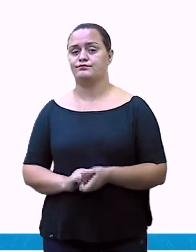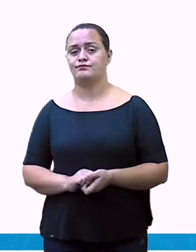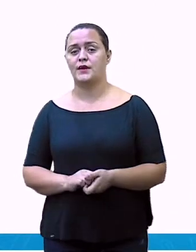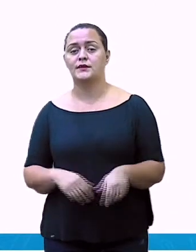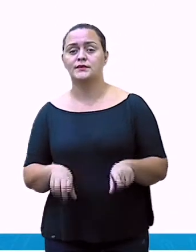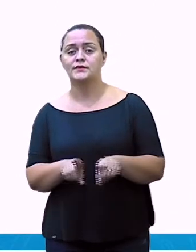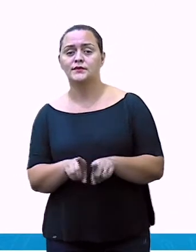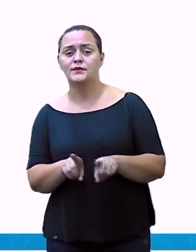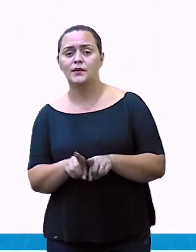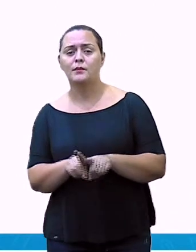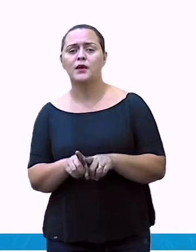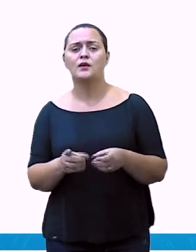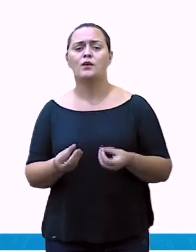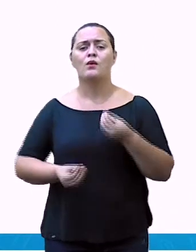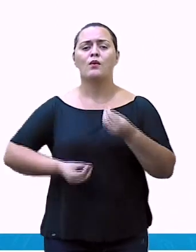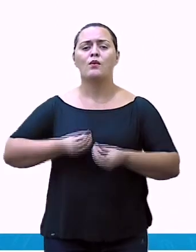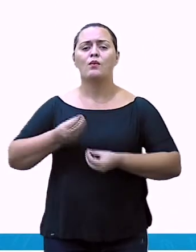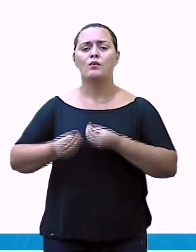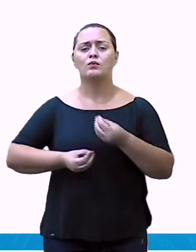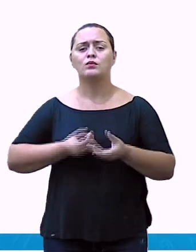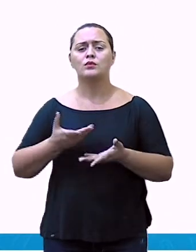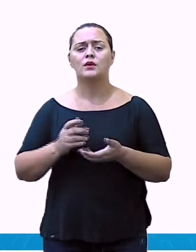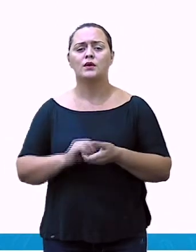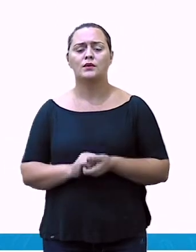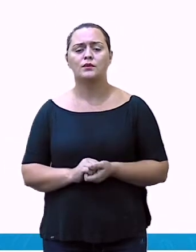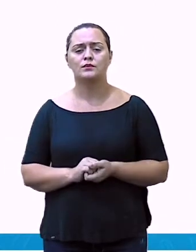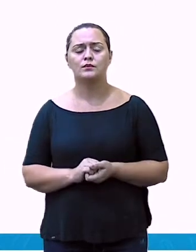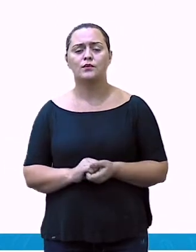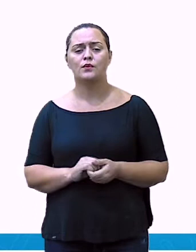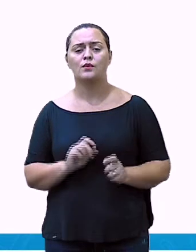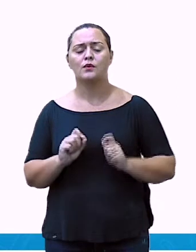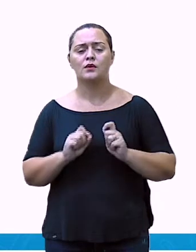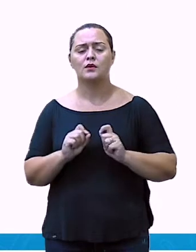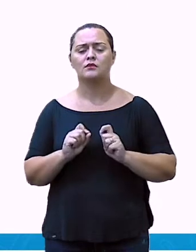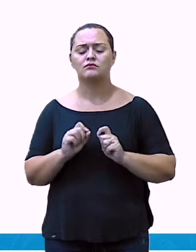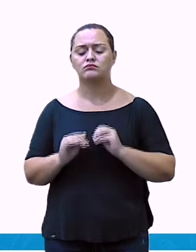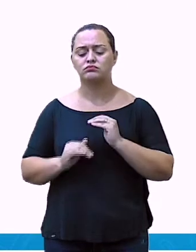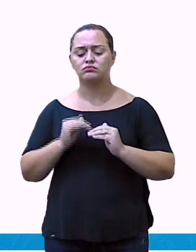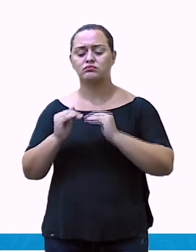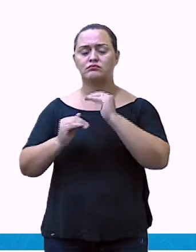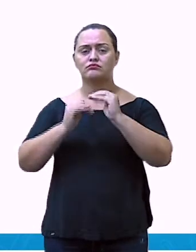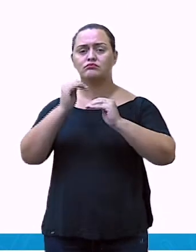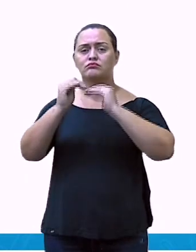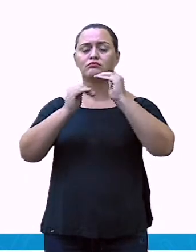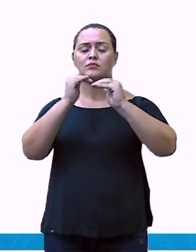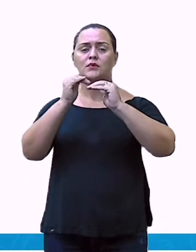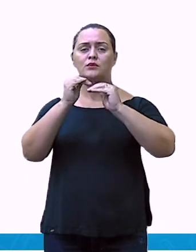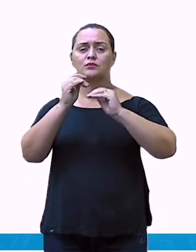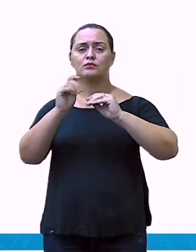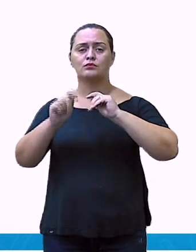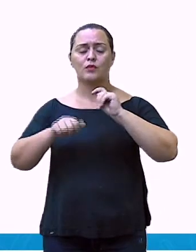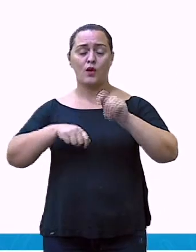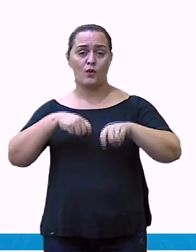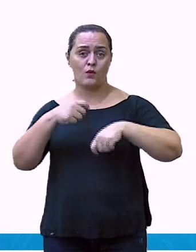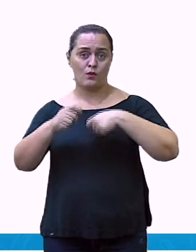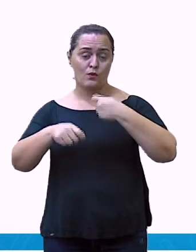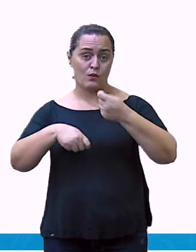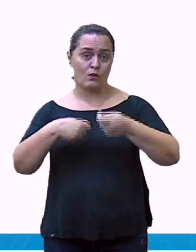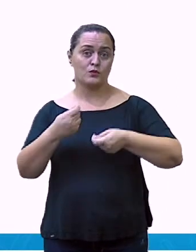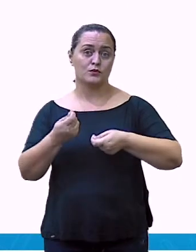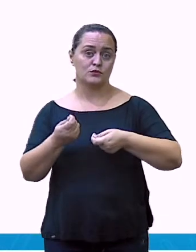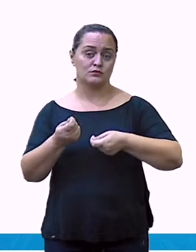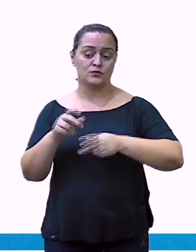tradições e também observar o nível de desenvolvimento econômico, como é o caso das ocas,